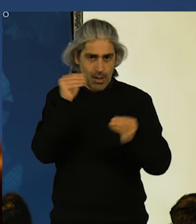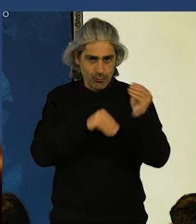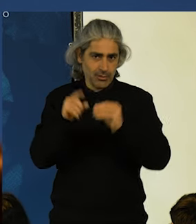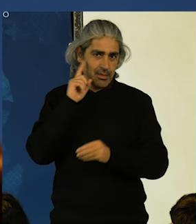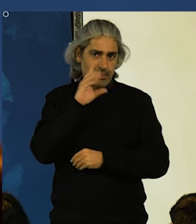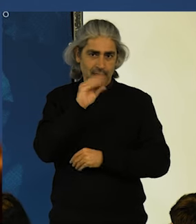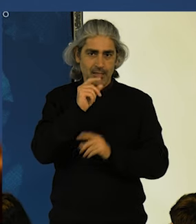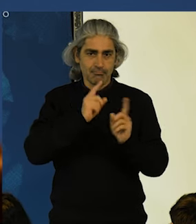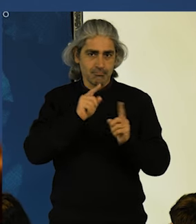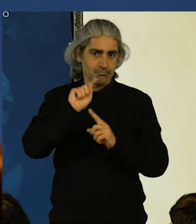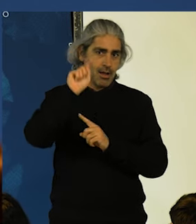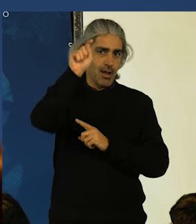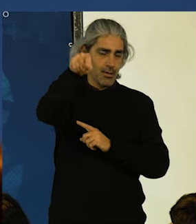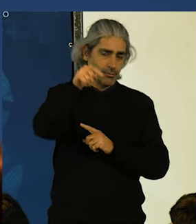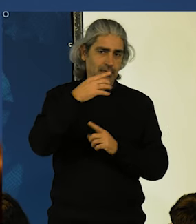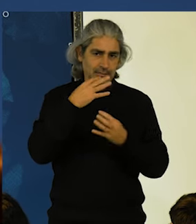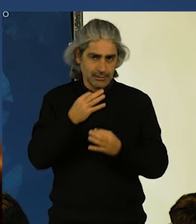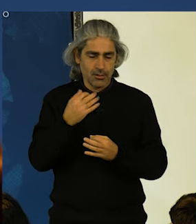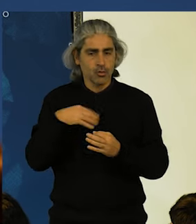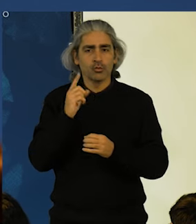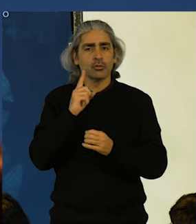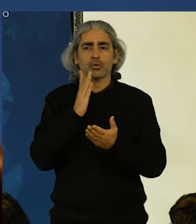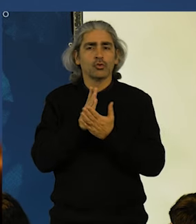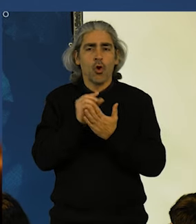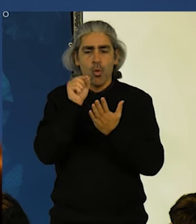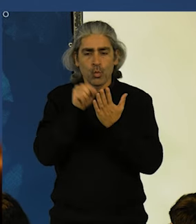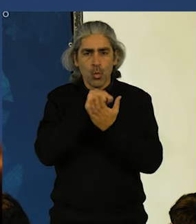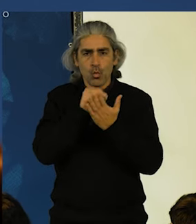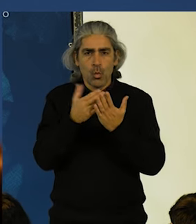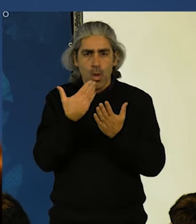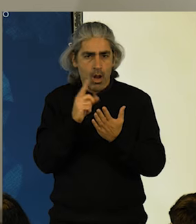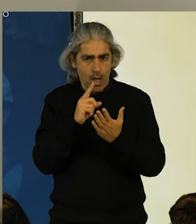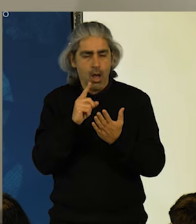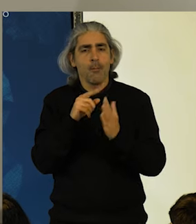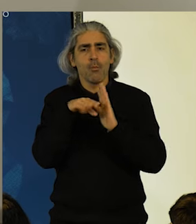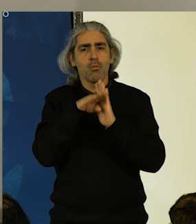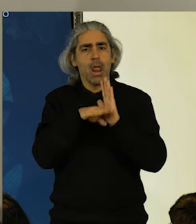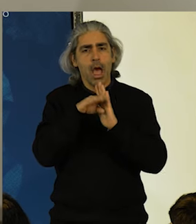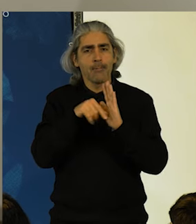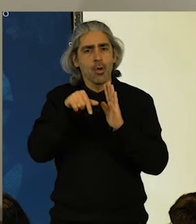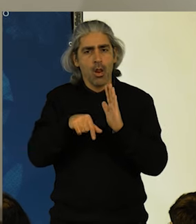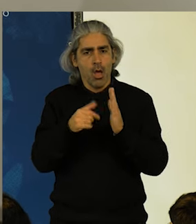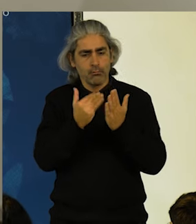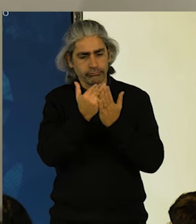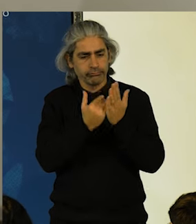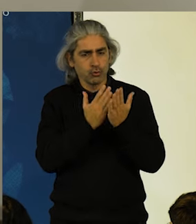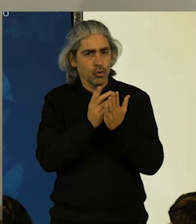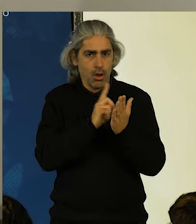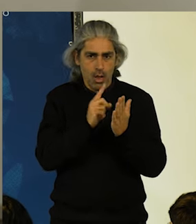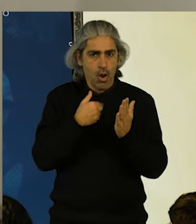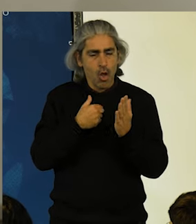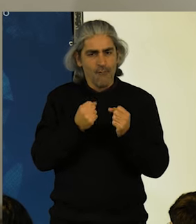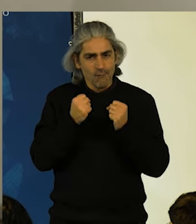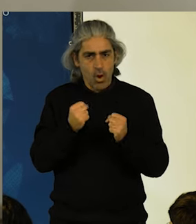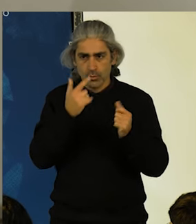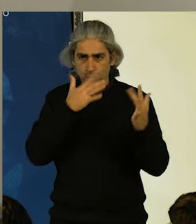com a certeza de que somos mais do que uma cruz num papel. Mais do que um programa imediato. Nós somos a força